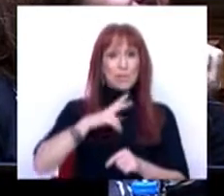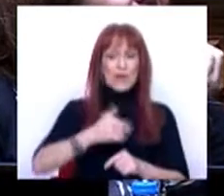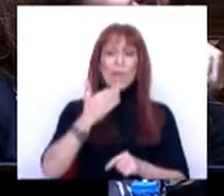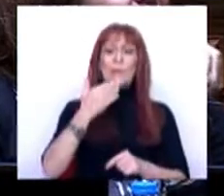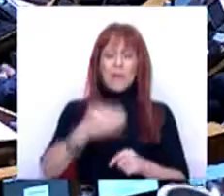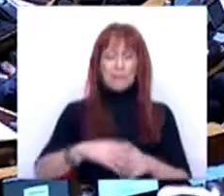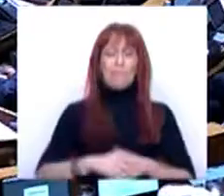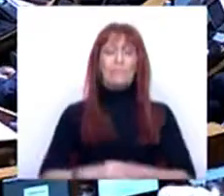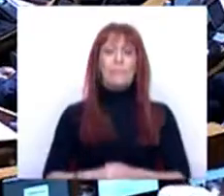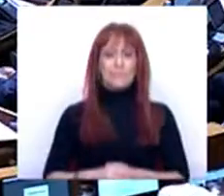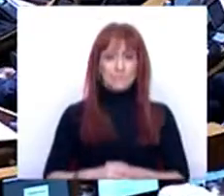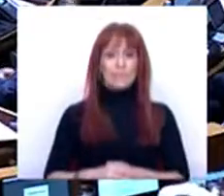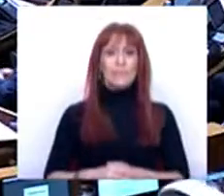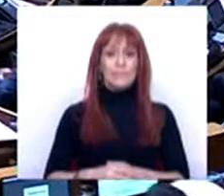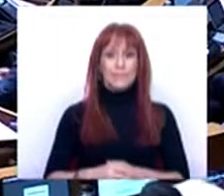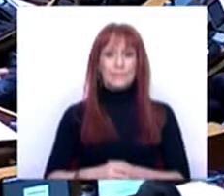Muito obrigado.